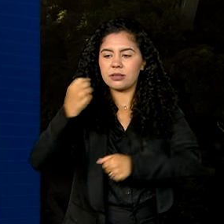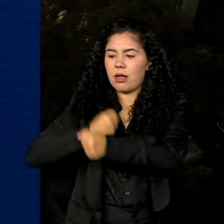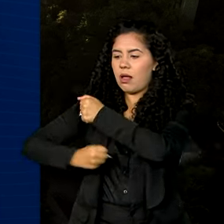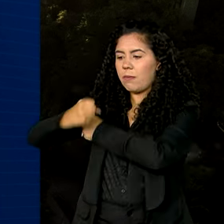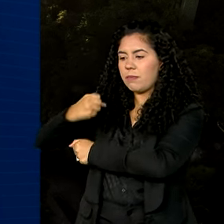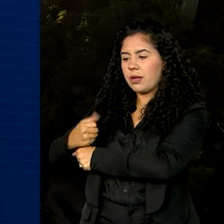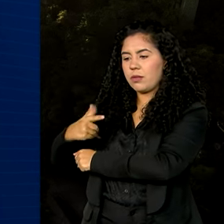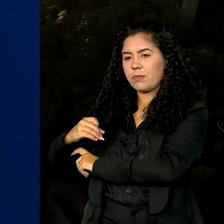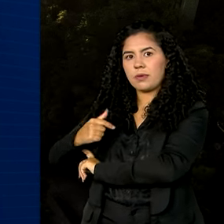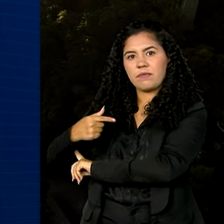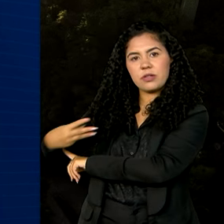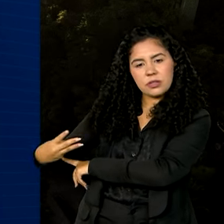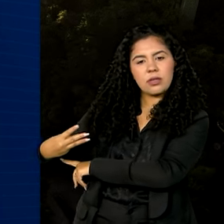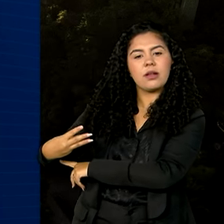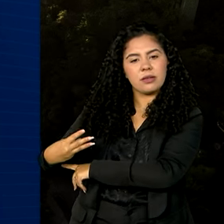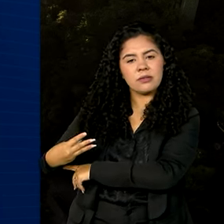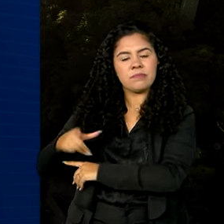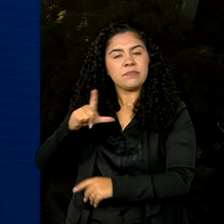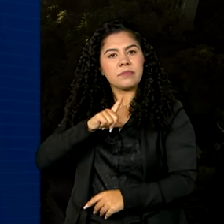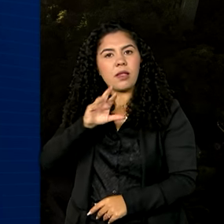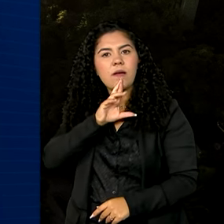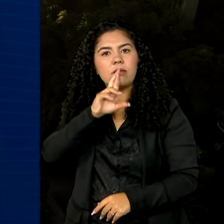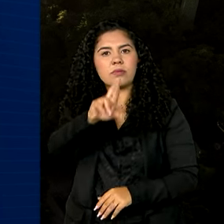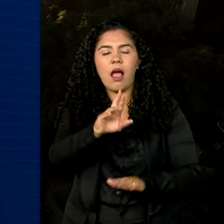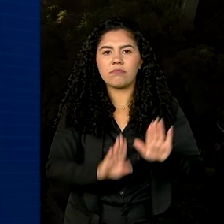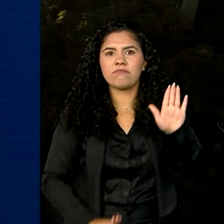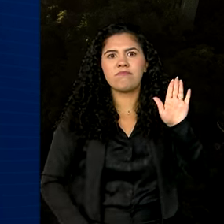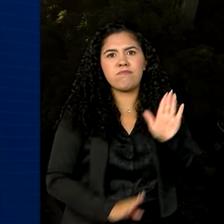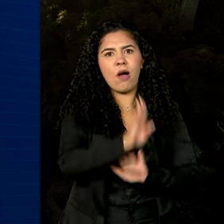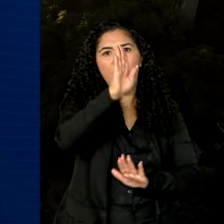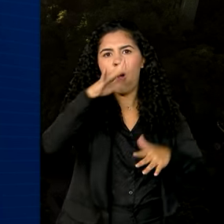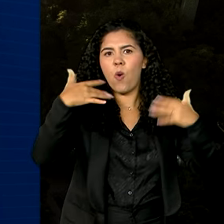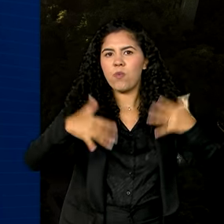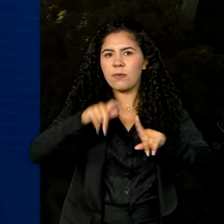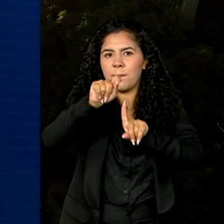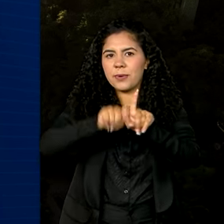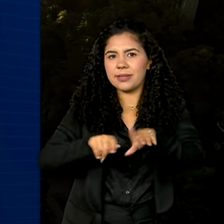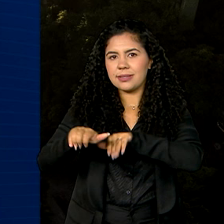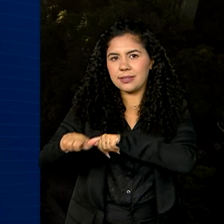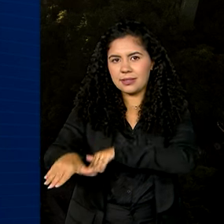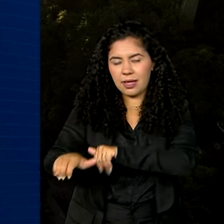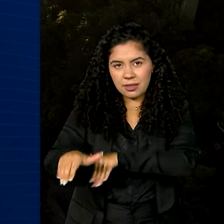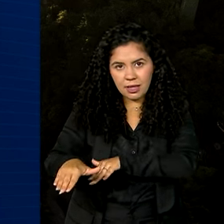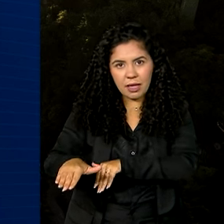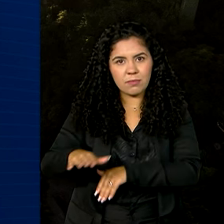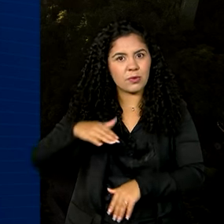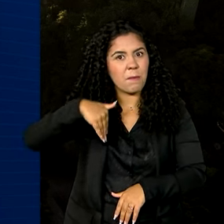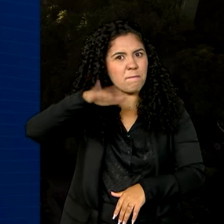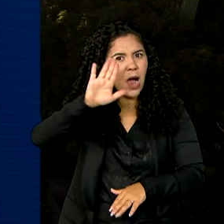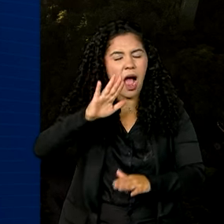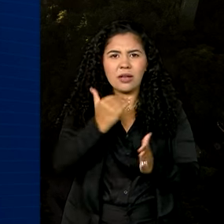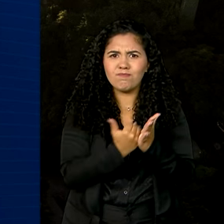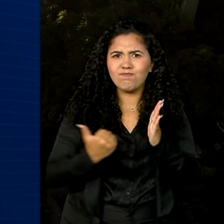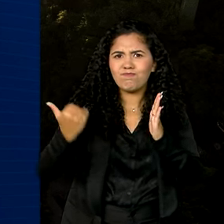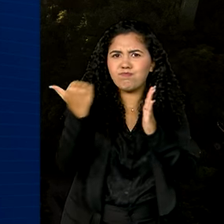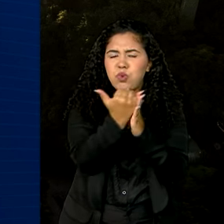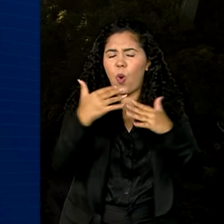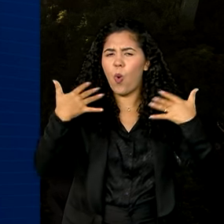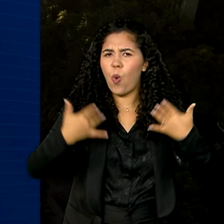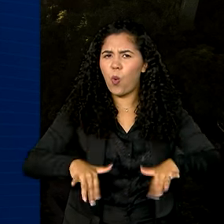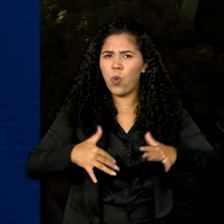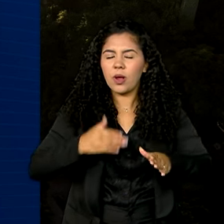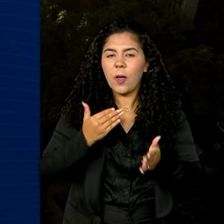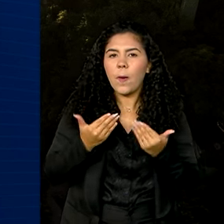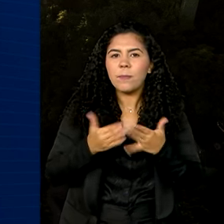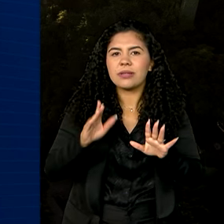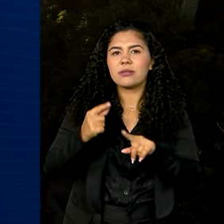ano anterior, com direito a resultado recorde para o mês de setembro, O mais alto da série histórica, iniciada em